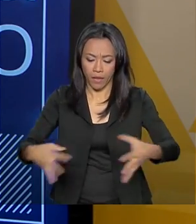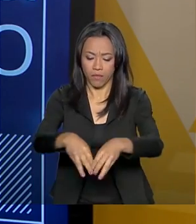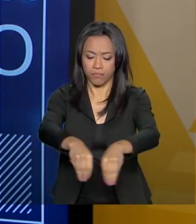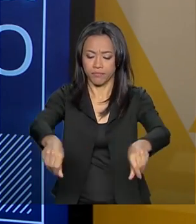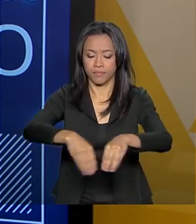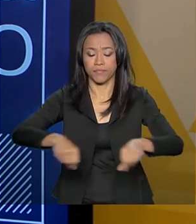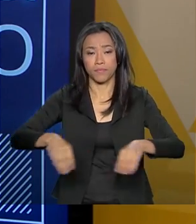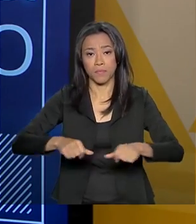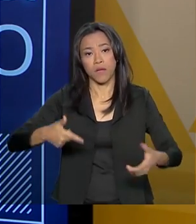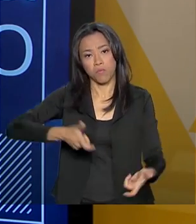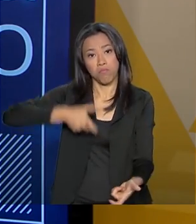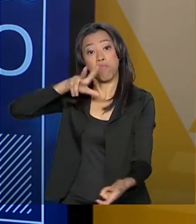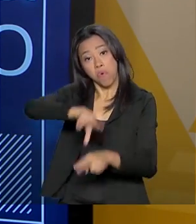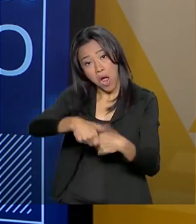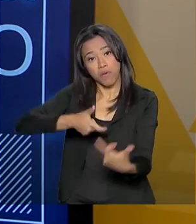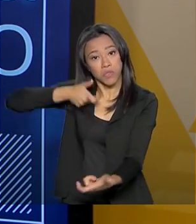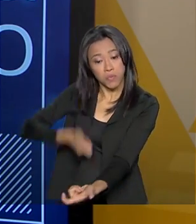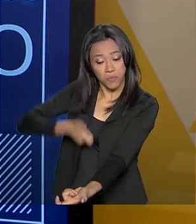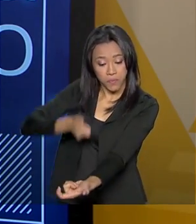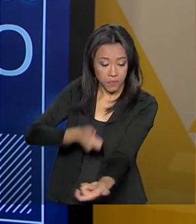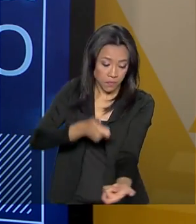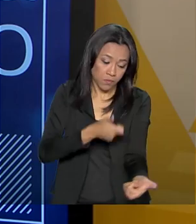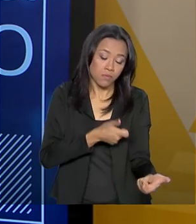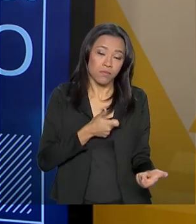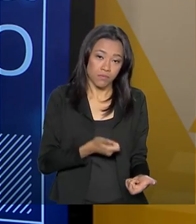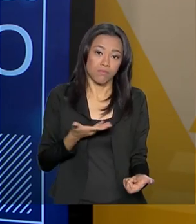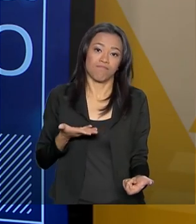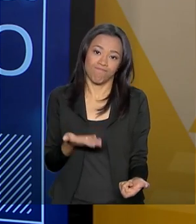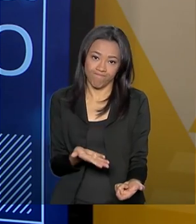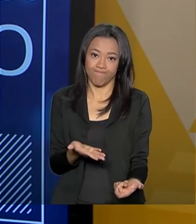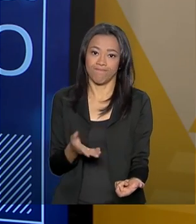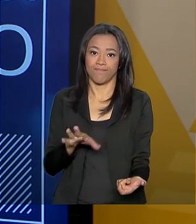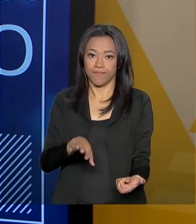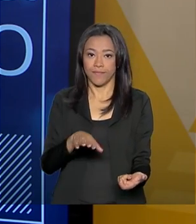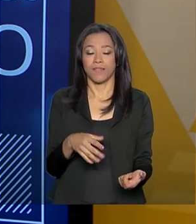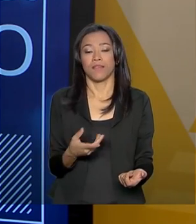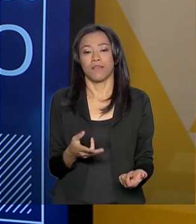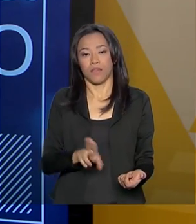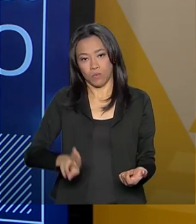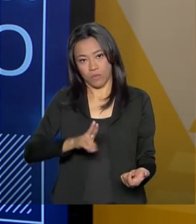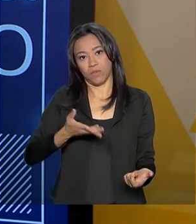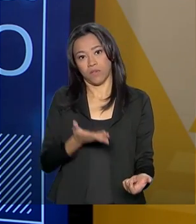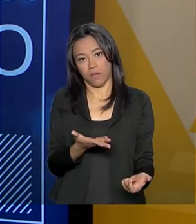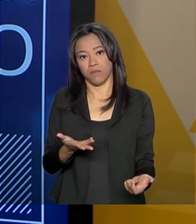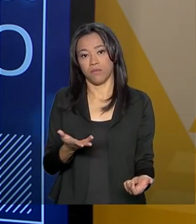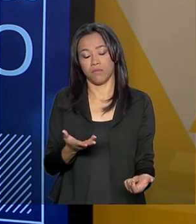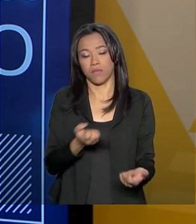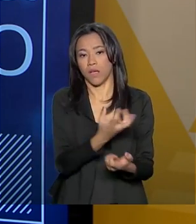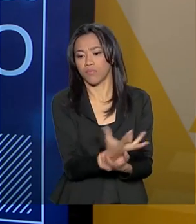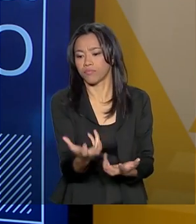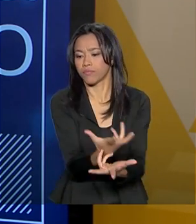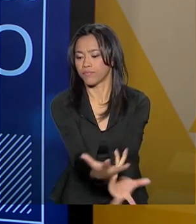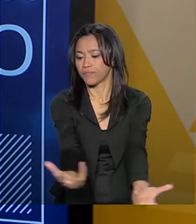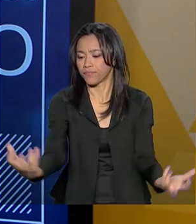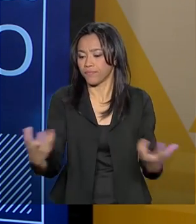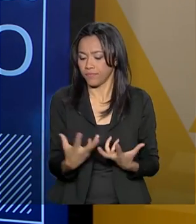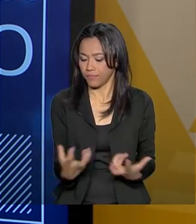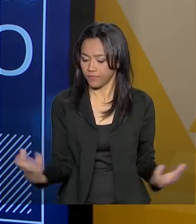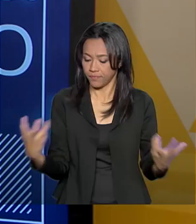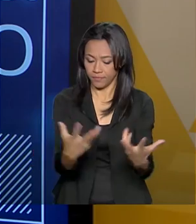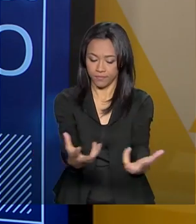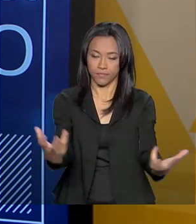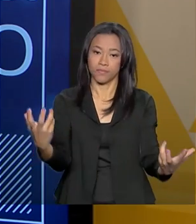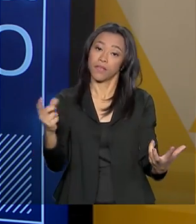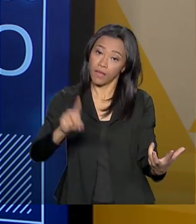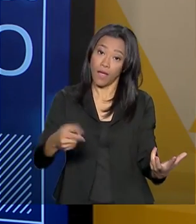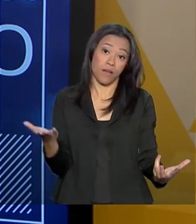produtos, subprodutos dos fertilizantes que são utilizados normalmente,